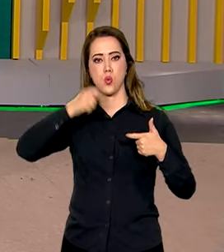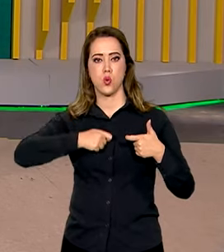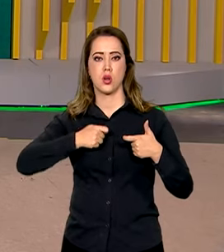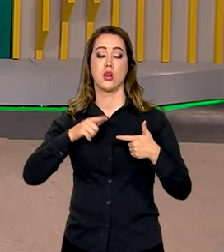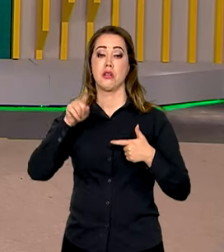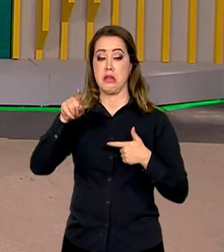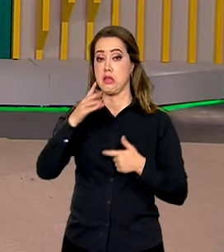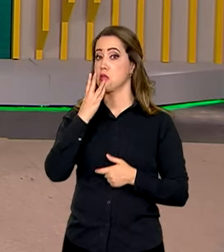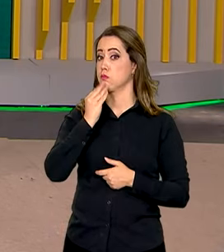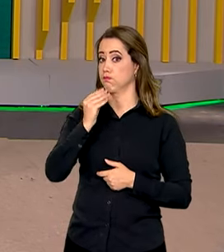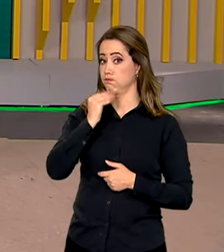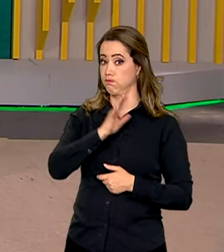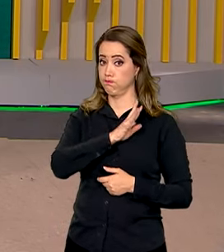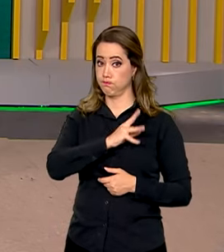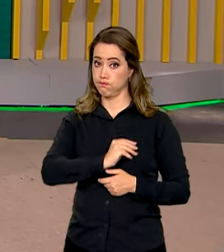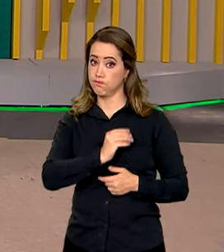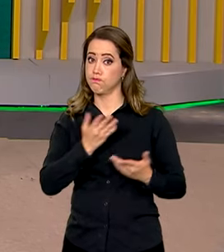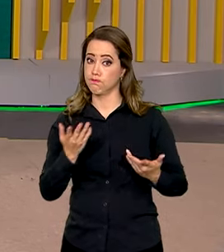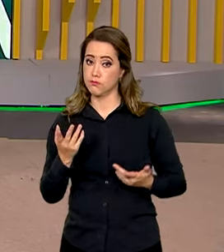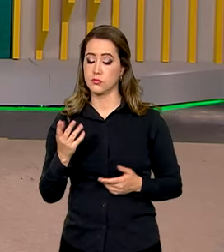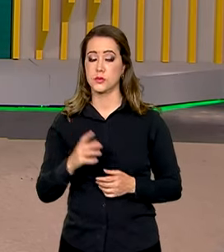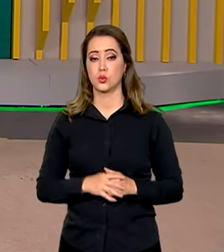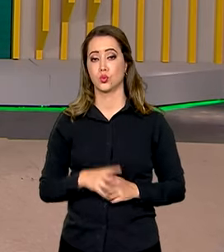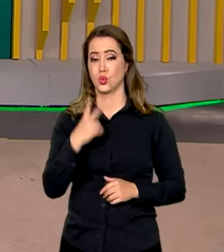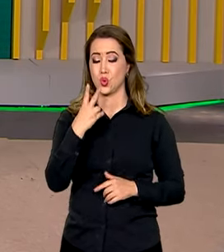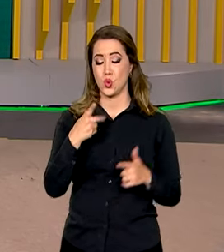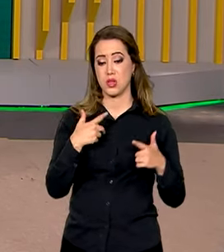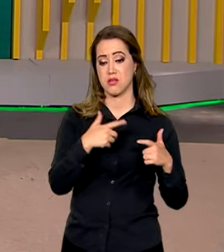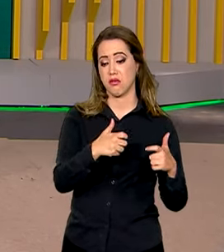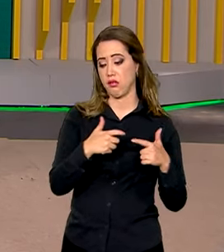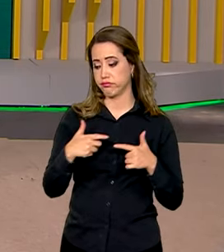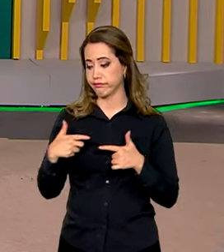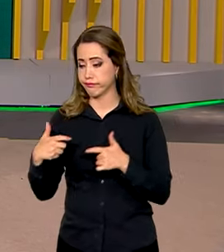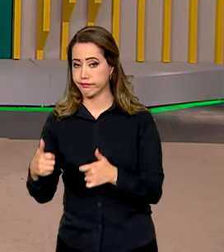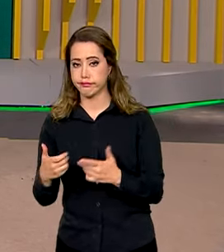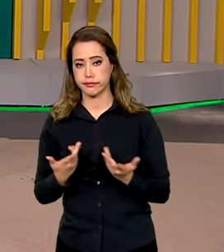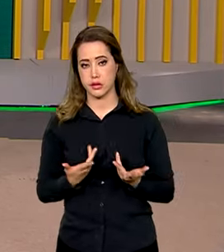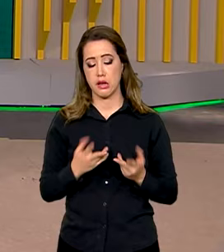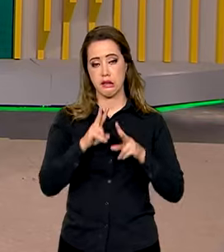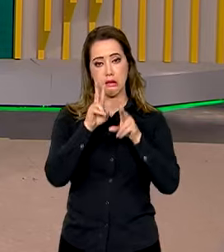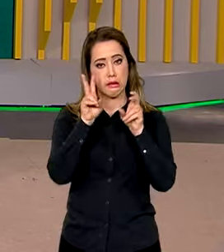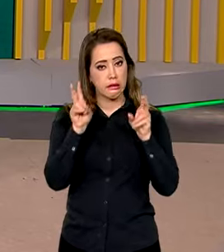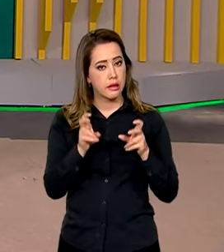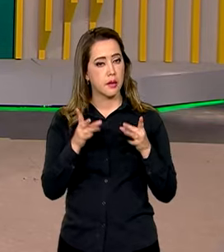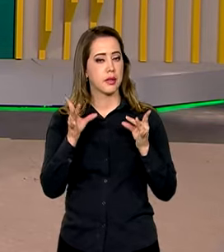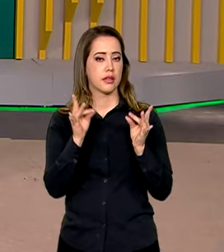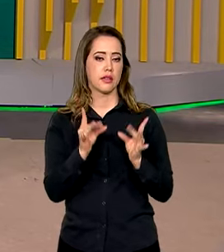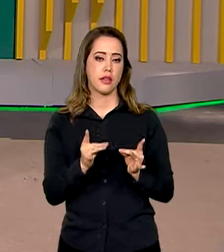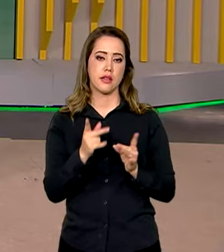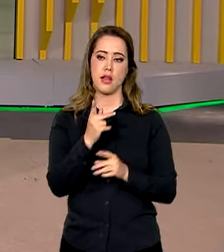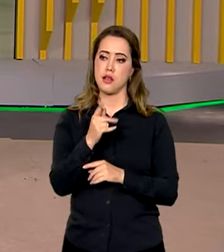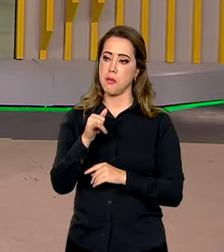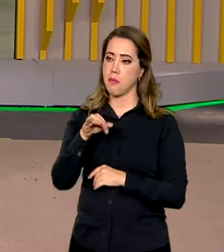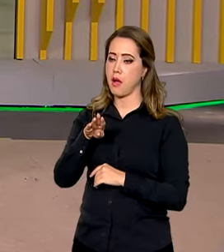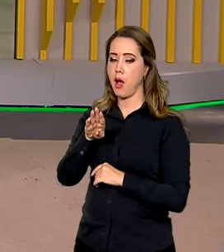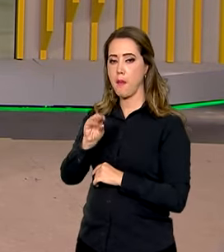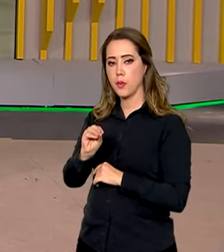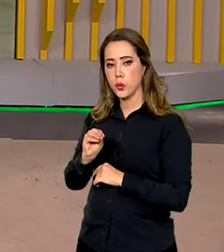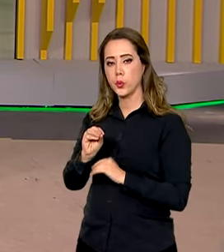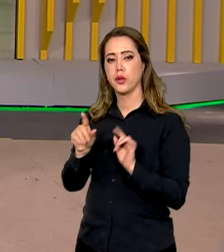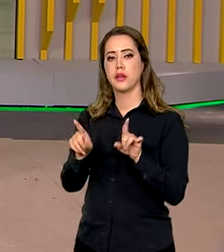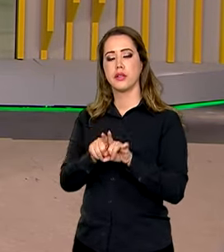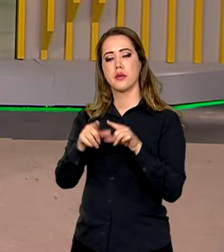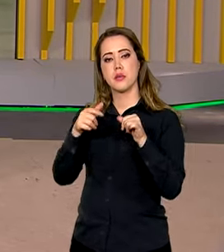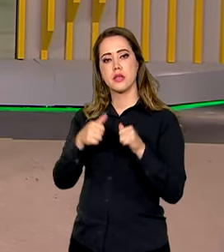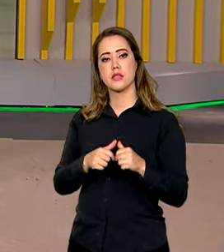extremista Hamas. Quem traz mais informações para a gente sobre esse assunto ao vivo é o repórter Pablo Mundin, que também